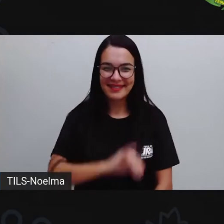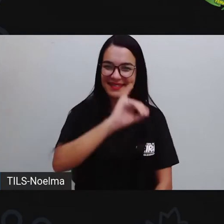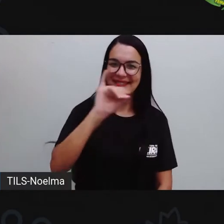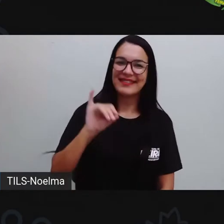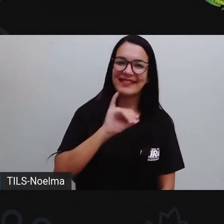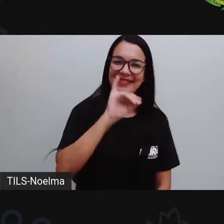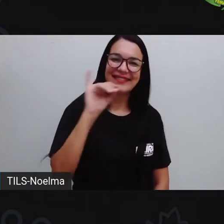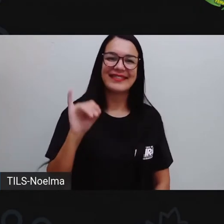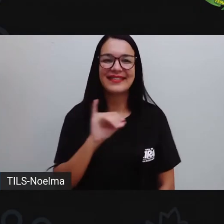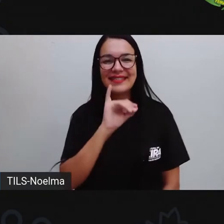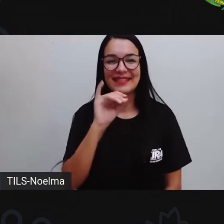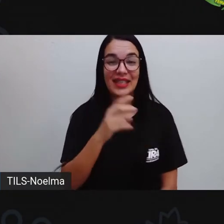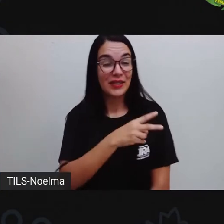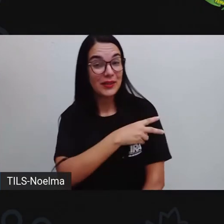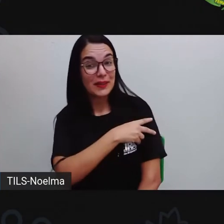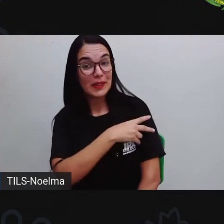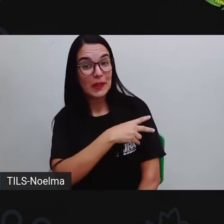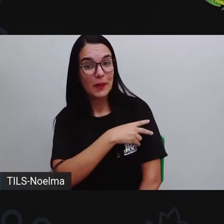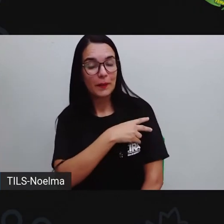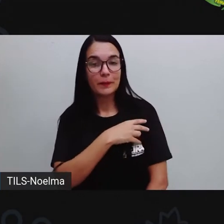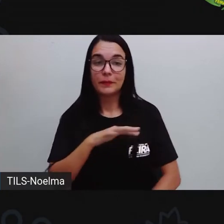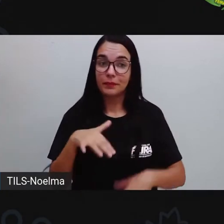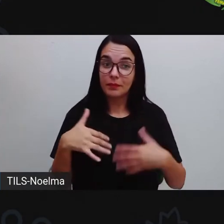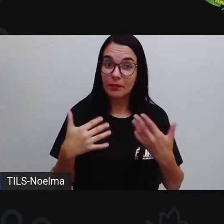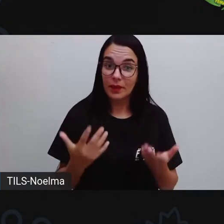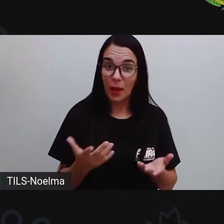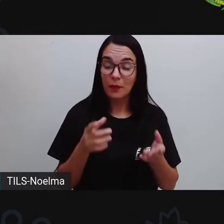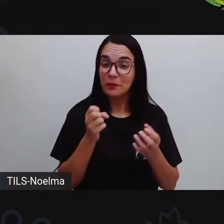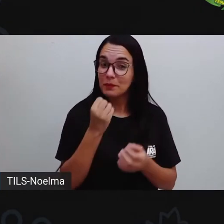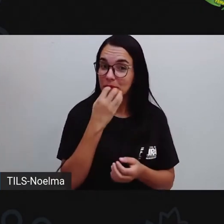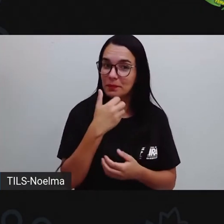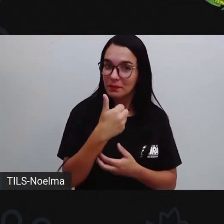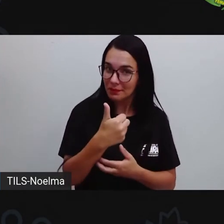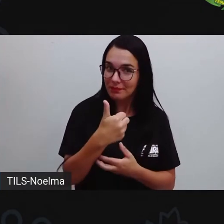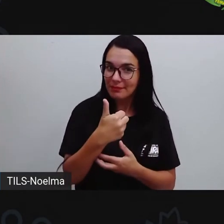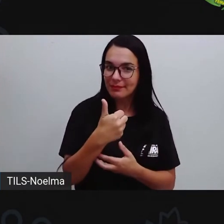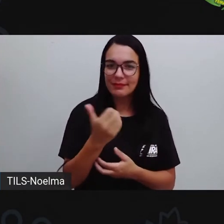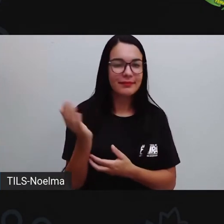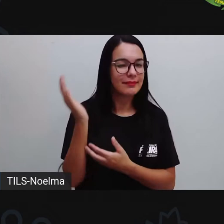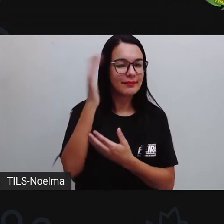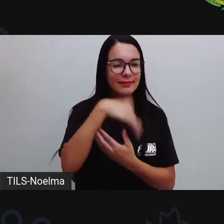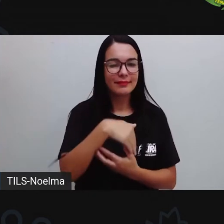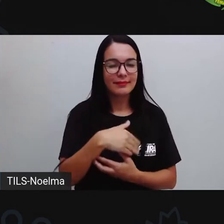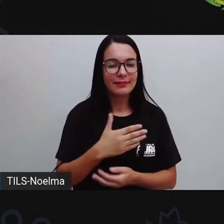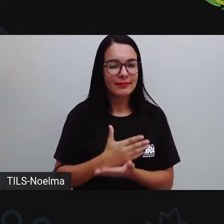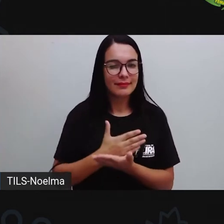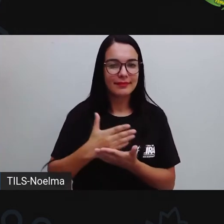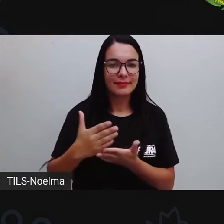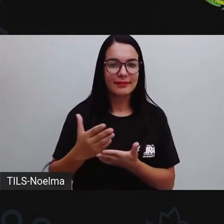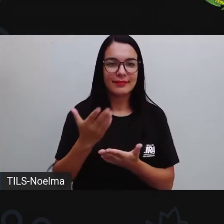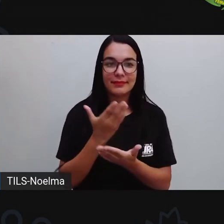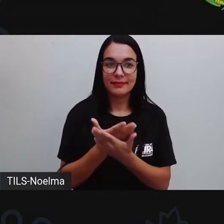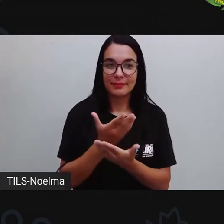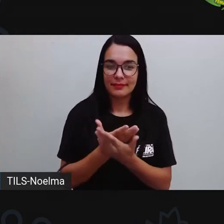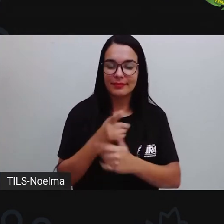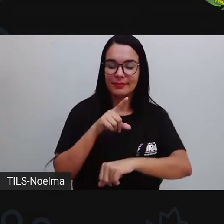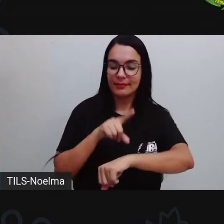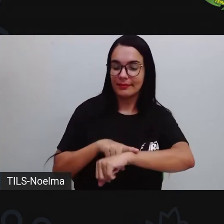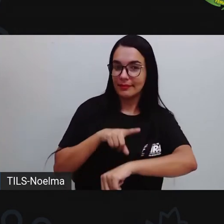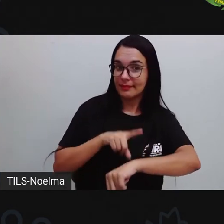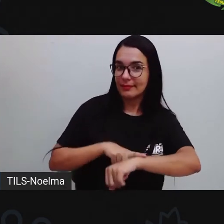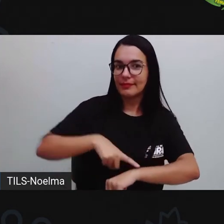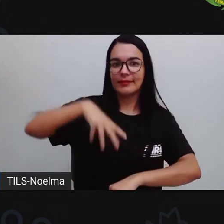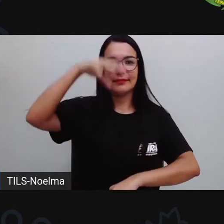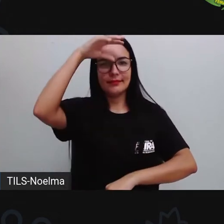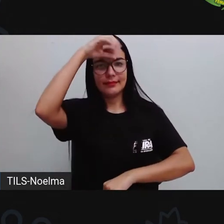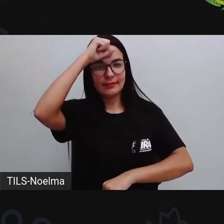Olá, segundo ano! Então, meus amores, como estão? Vamos lá, vamos começar aí mais um momento, né,